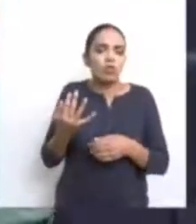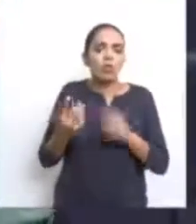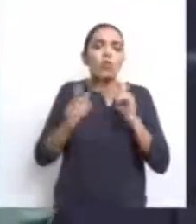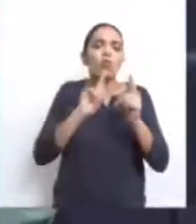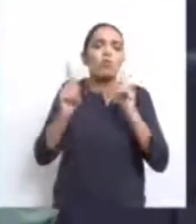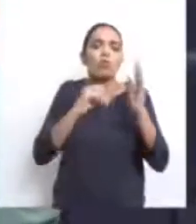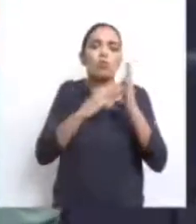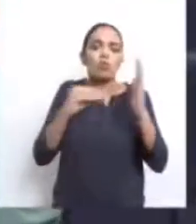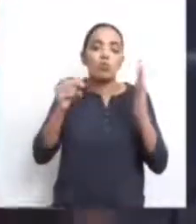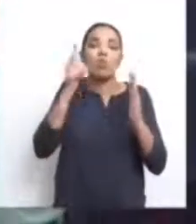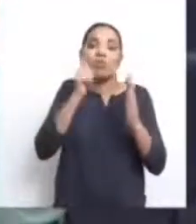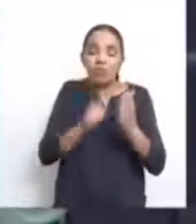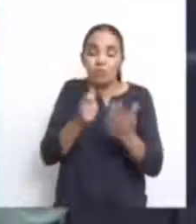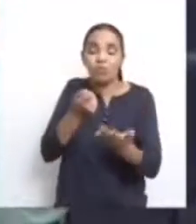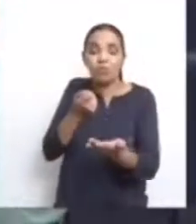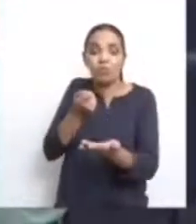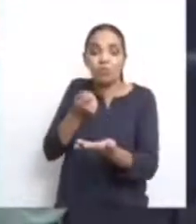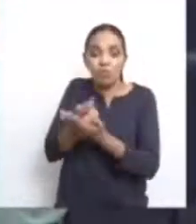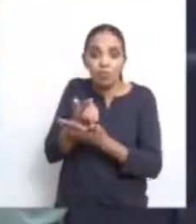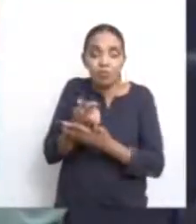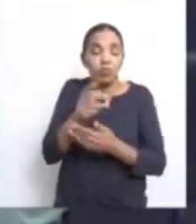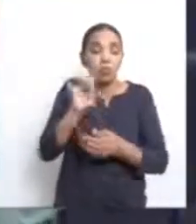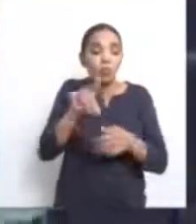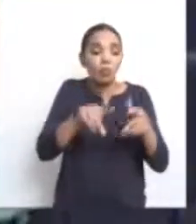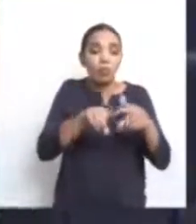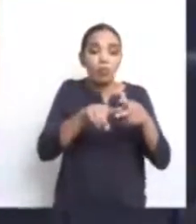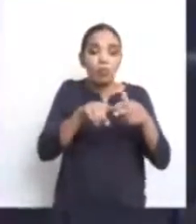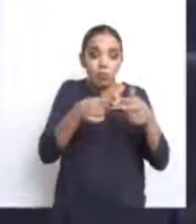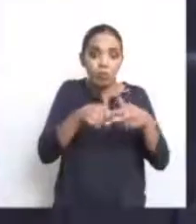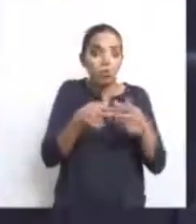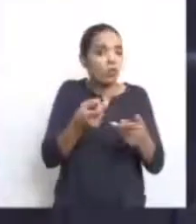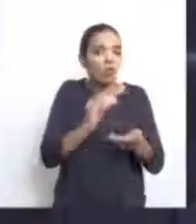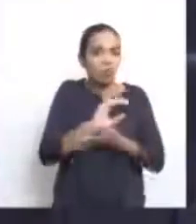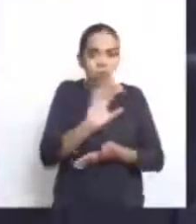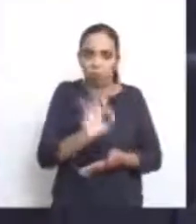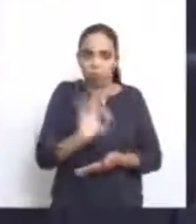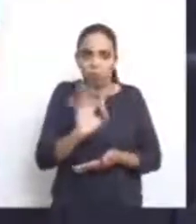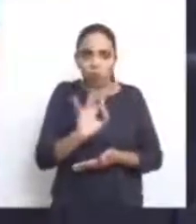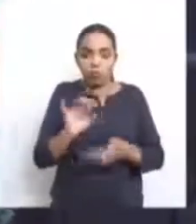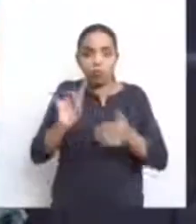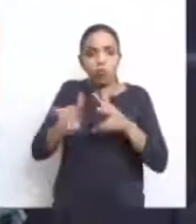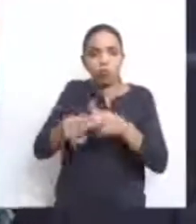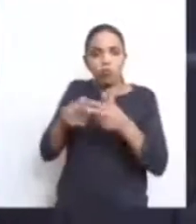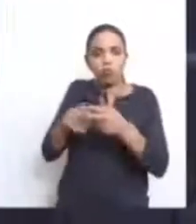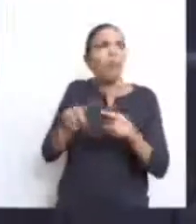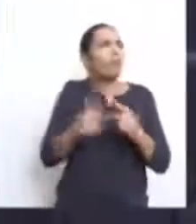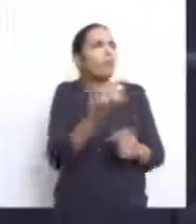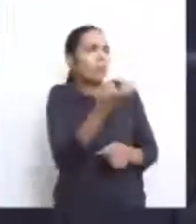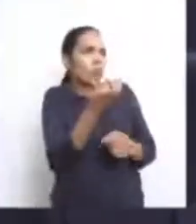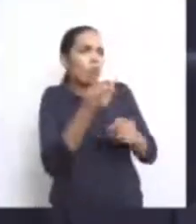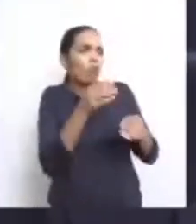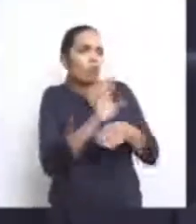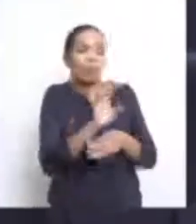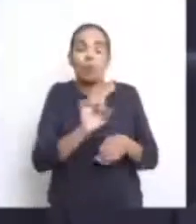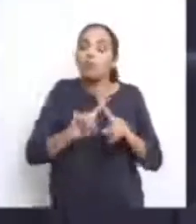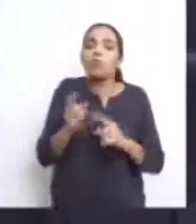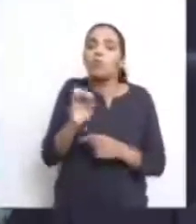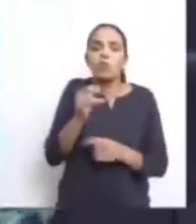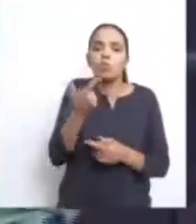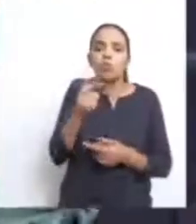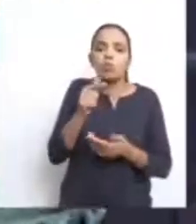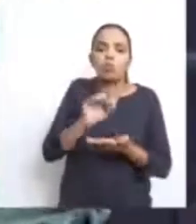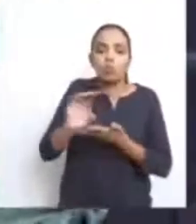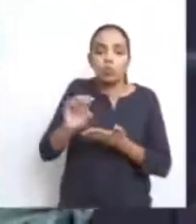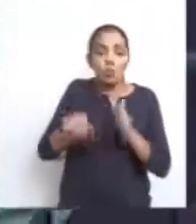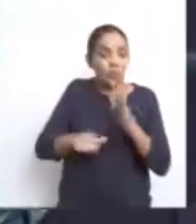de pagar pela manutenção e operação sem os investimentos. Ah, mas nós queremos investimentos. Eu também quero. Mas,